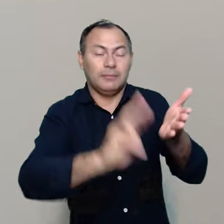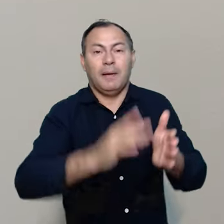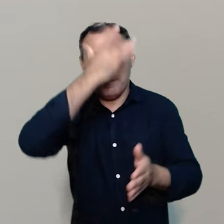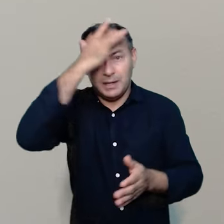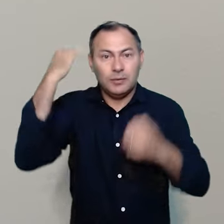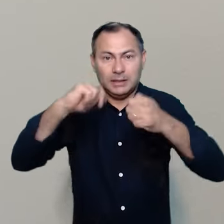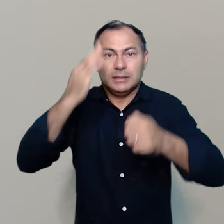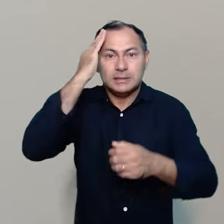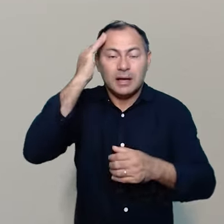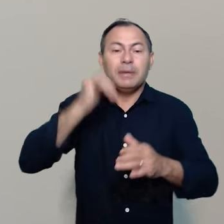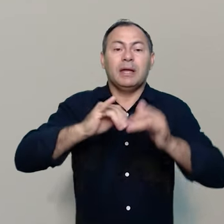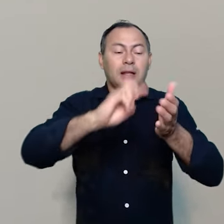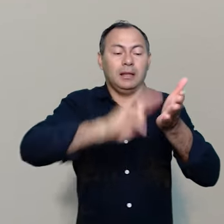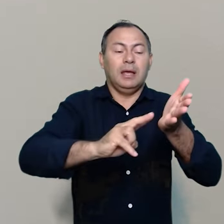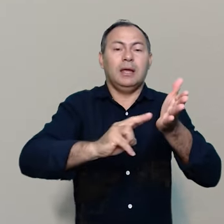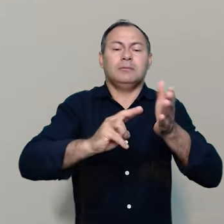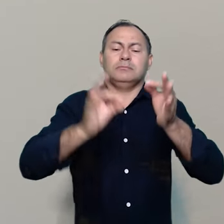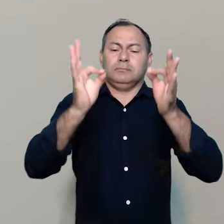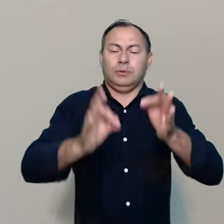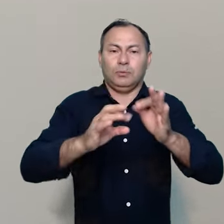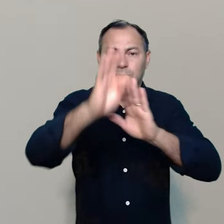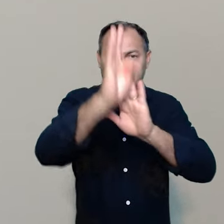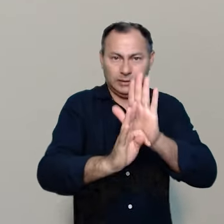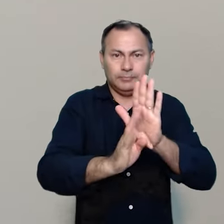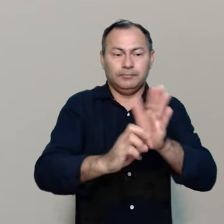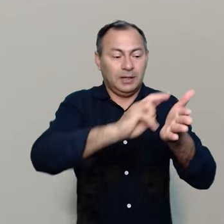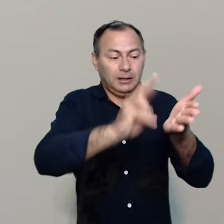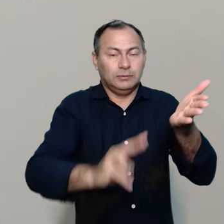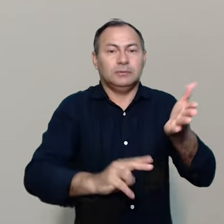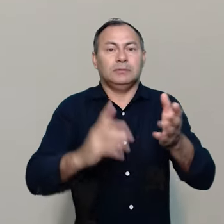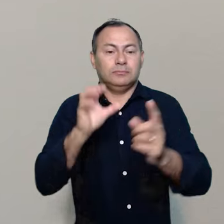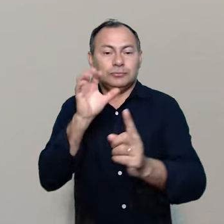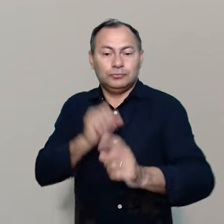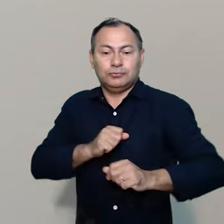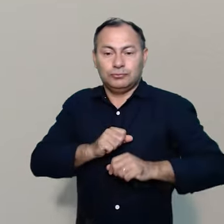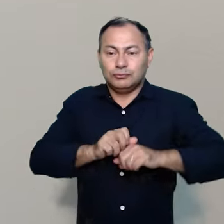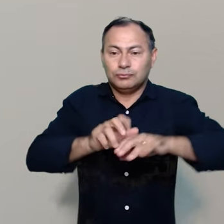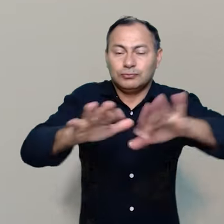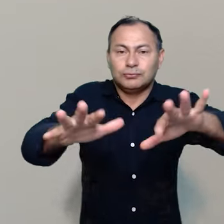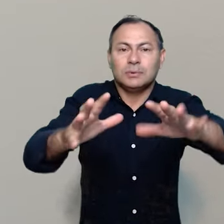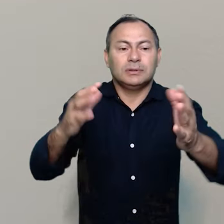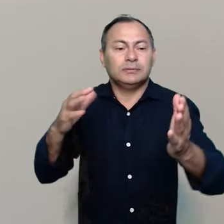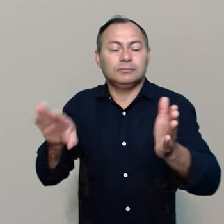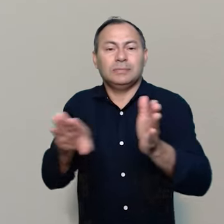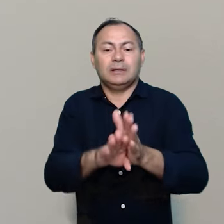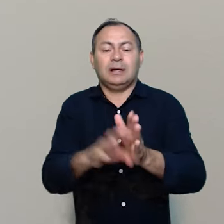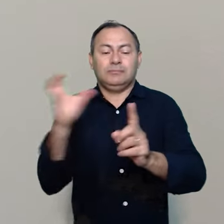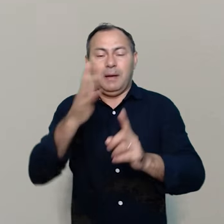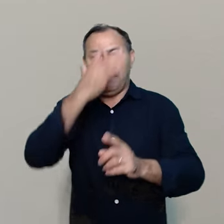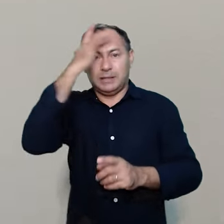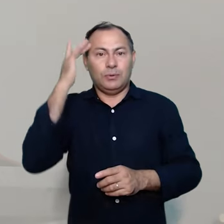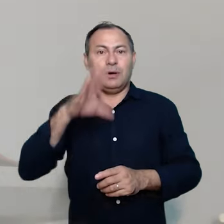O leitor deve saber proclamar o texto. Sua leitura proclamada deve atingir a atenção e o coração dos ouvintes.